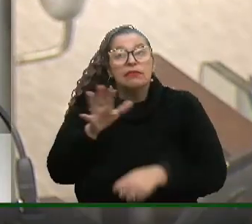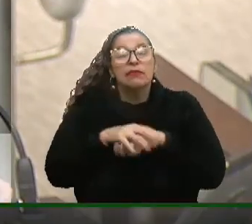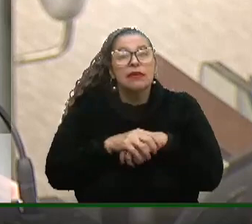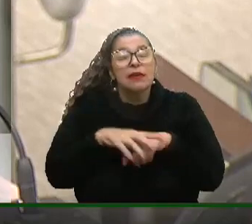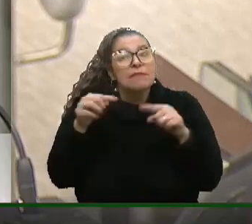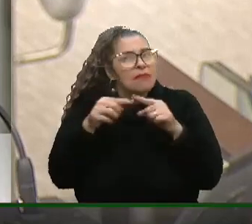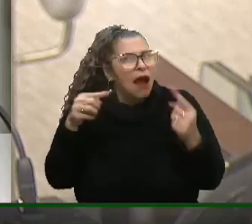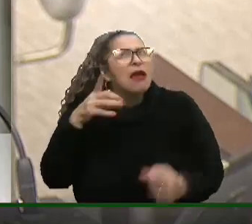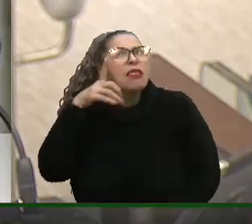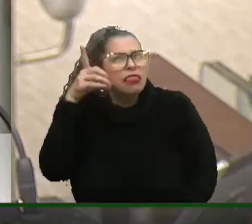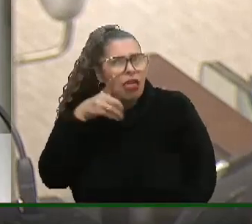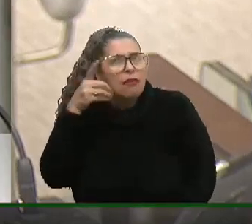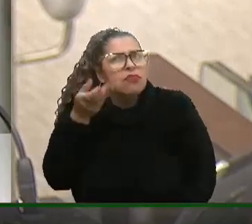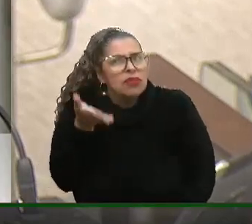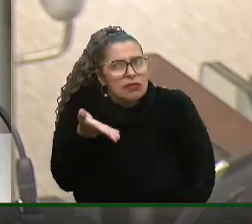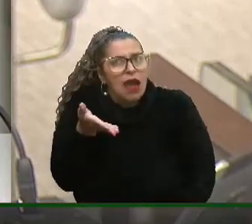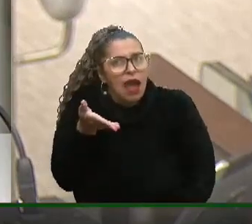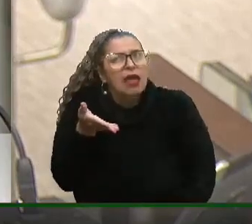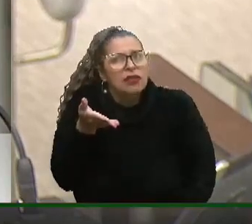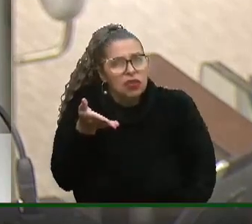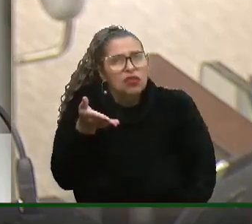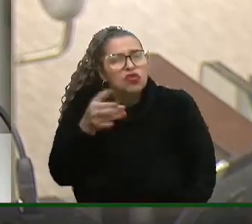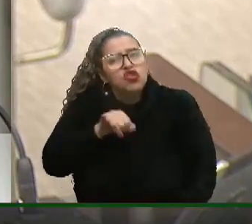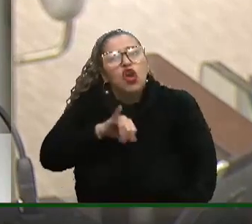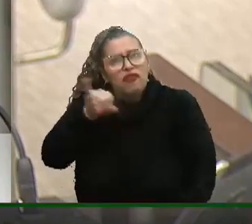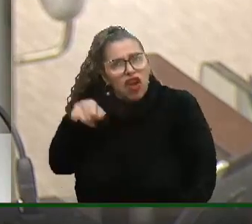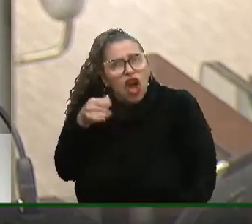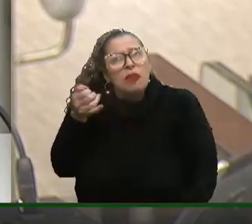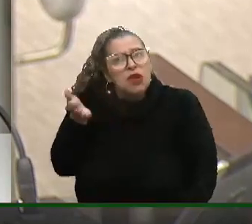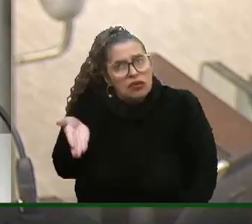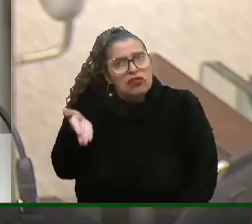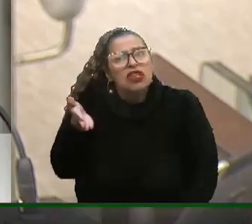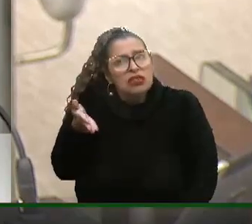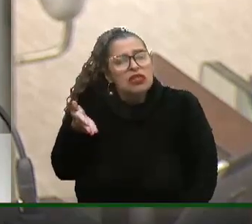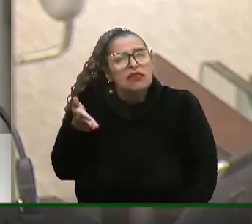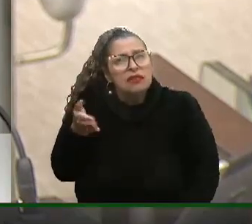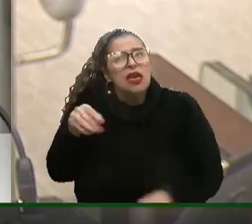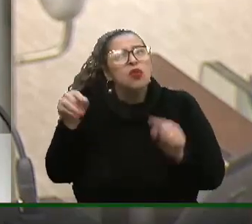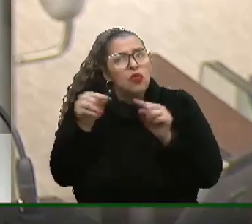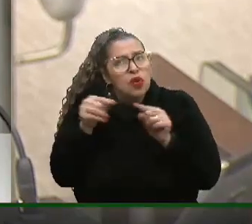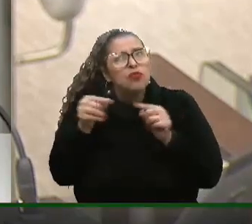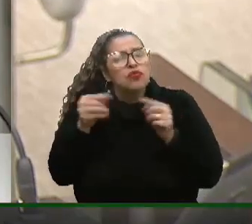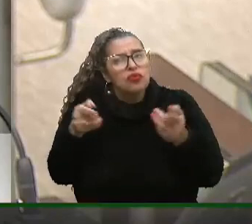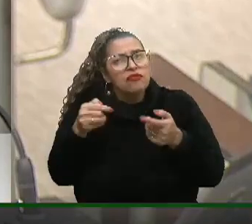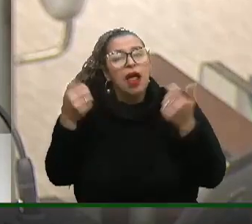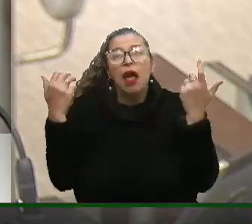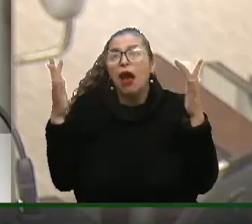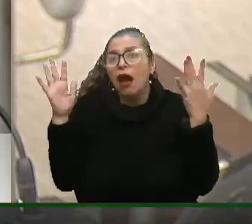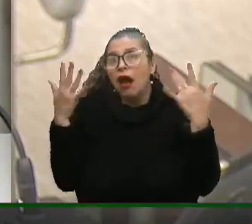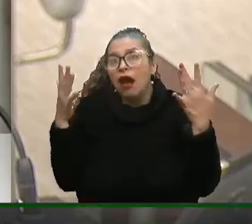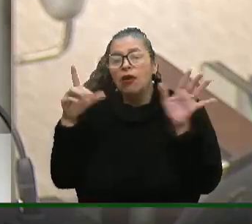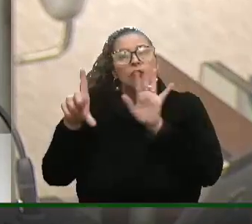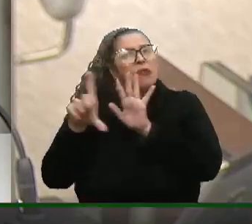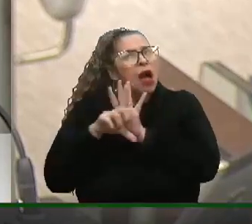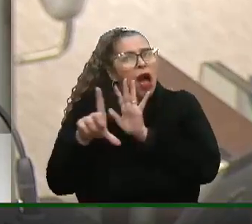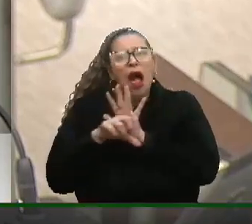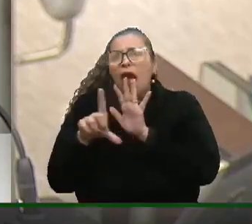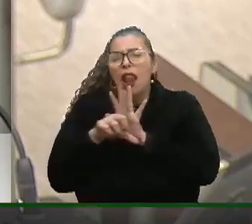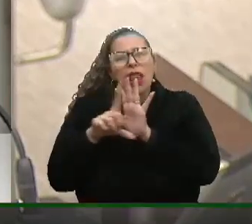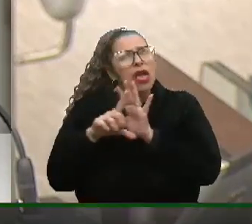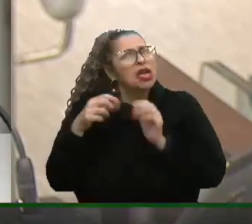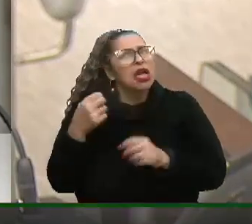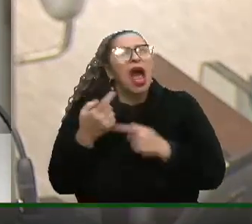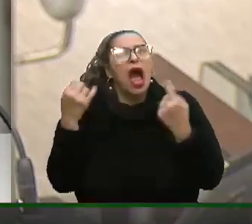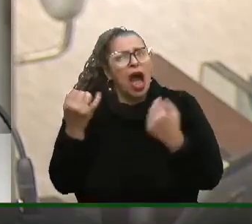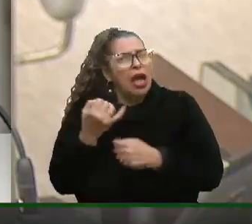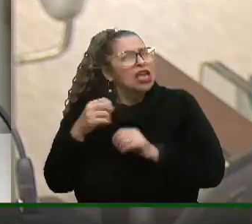Mas, deputado, o senhor foi oportunista quando foi lá aplaudir uma lei que o senhor diz irrelevante